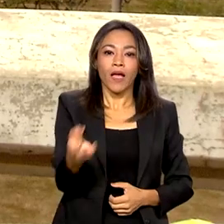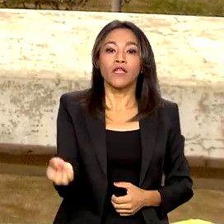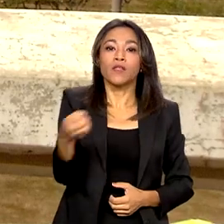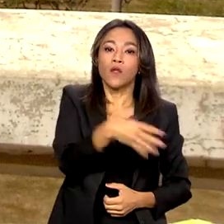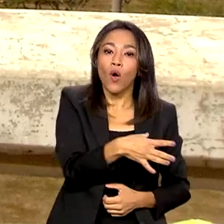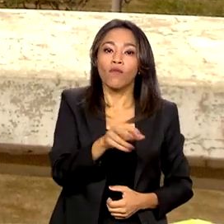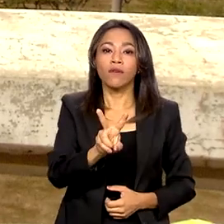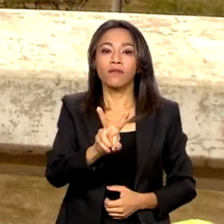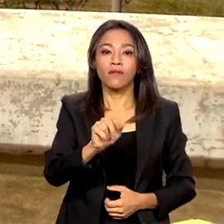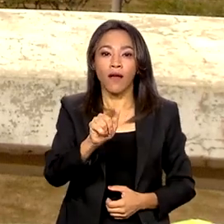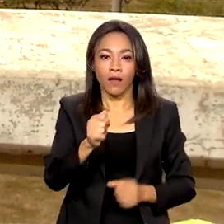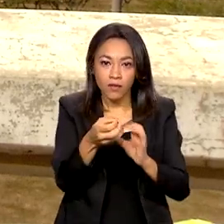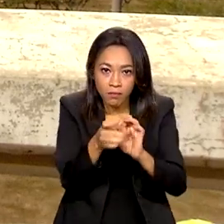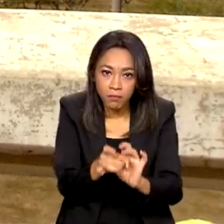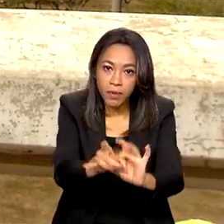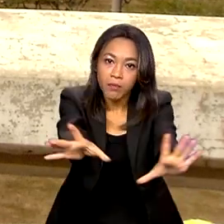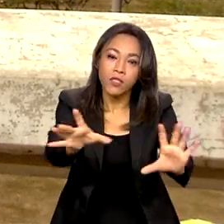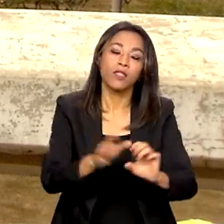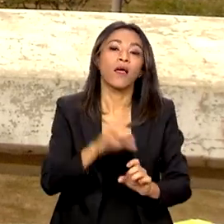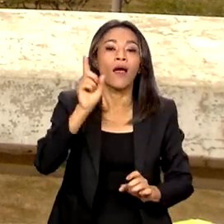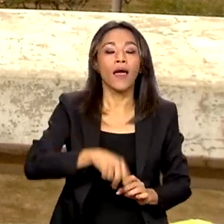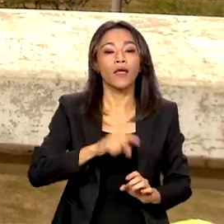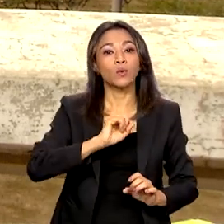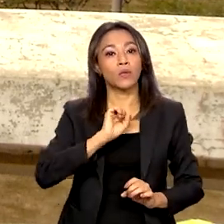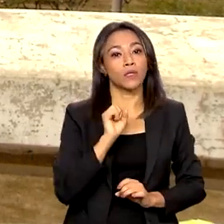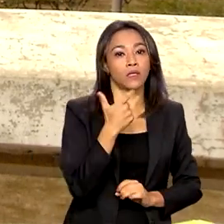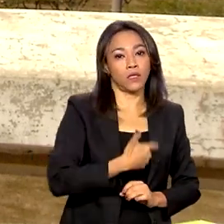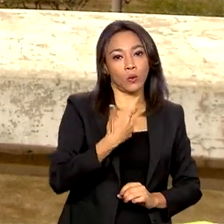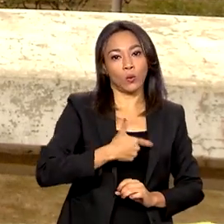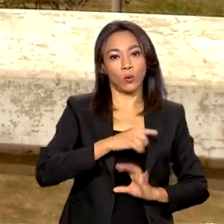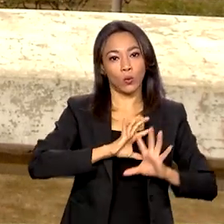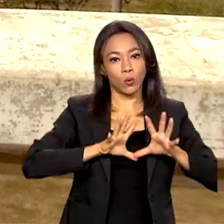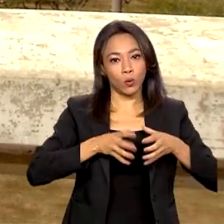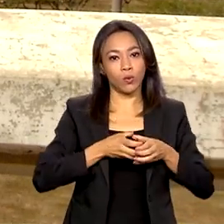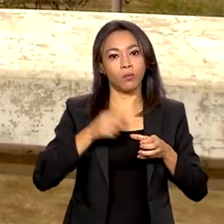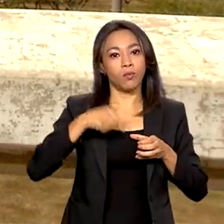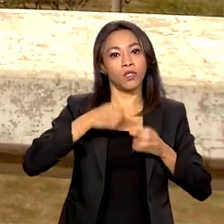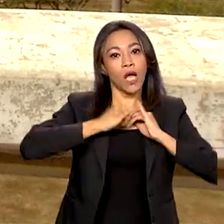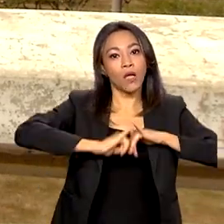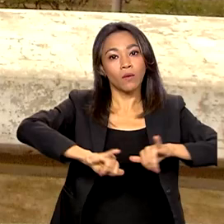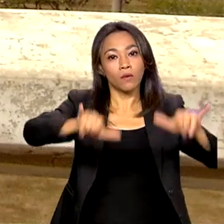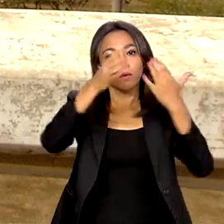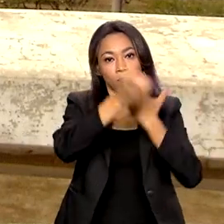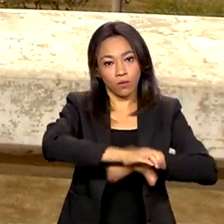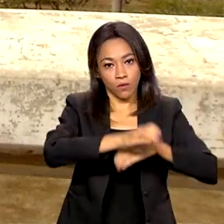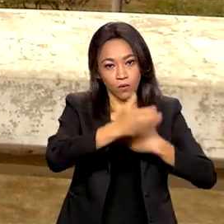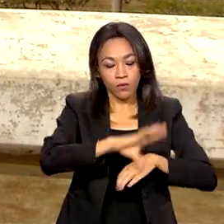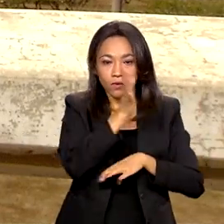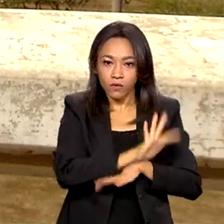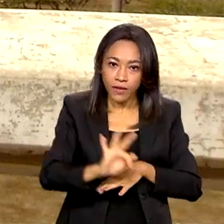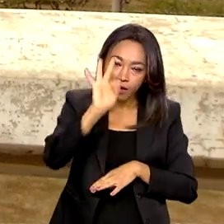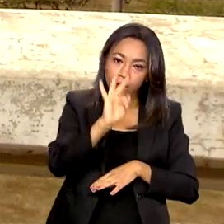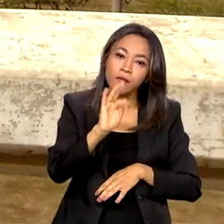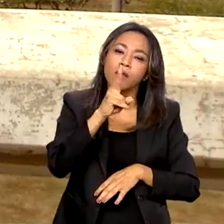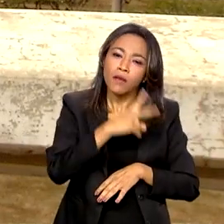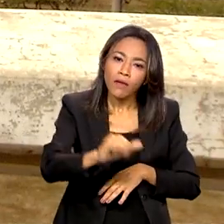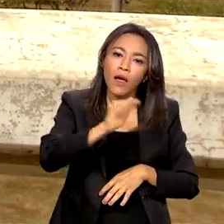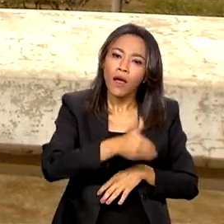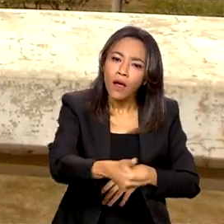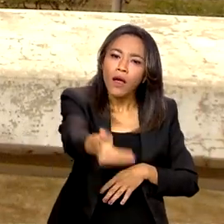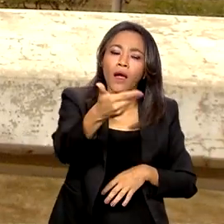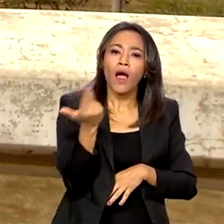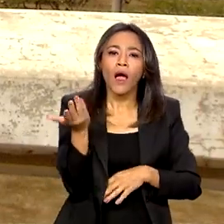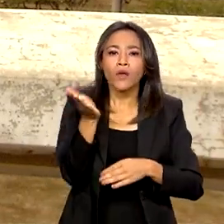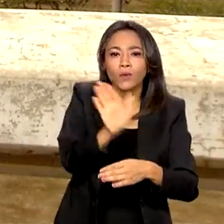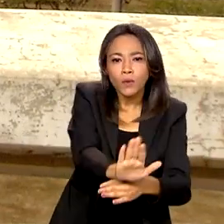autorizadas fazem parte do segundo pacote de anúncios de concursos públicos federais, que vão ajudar na